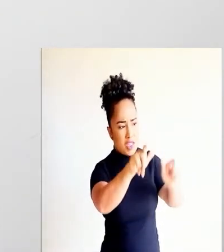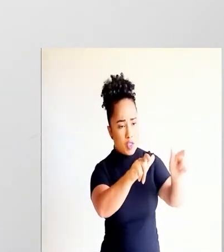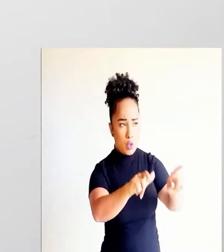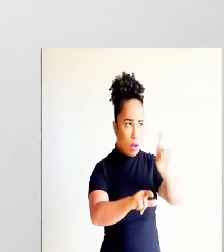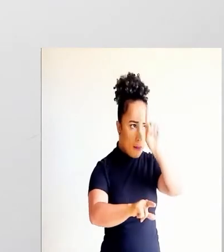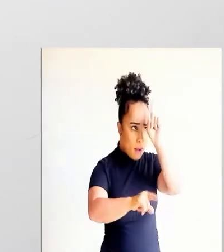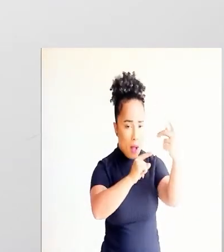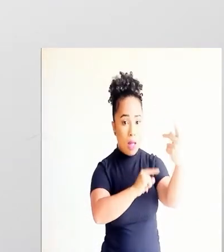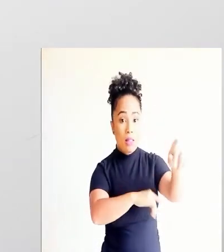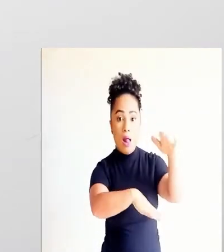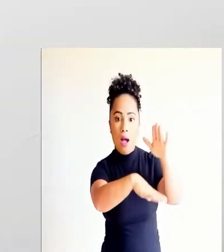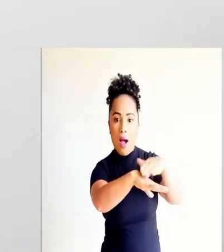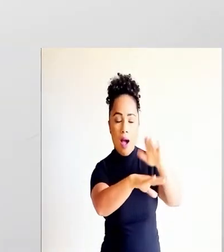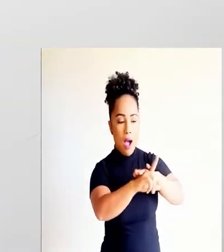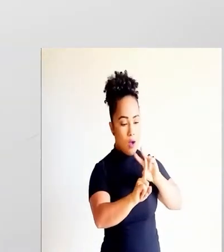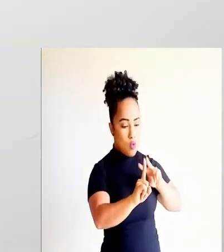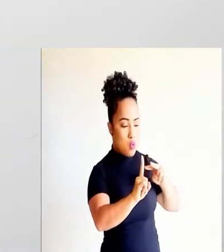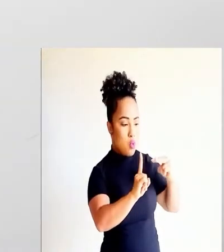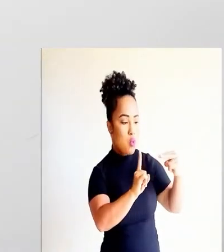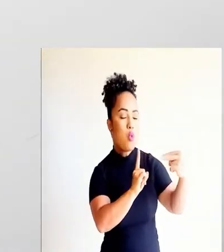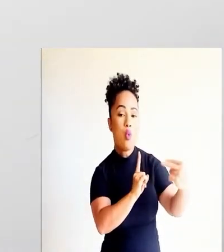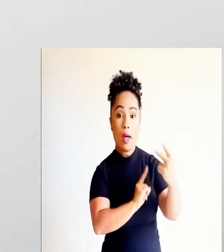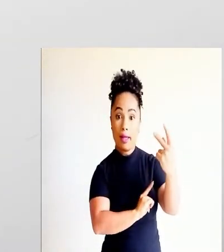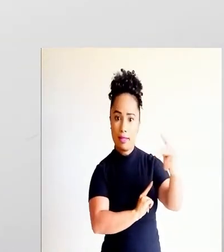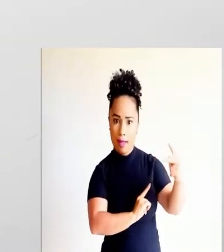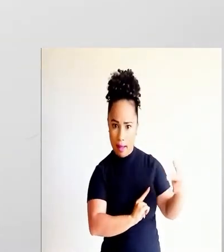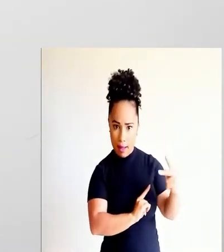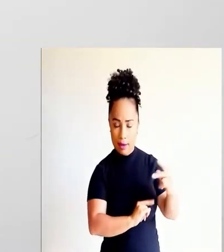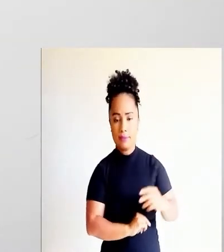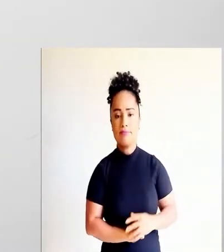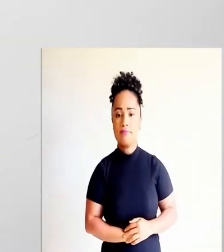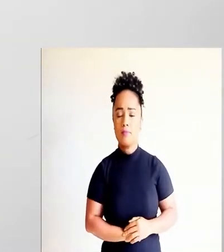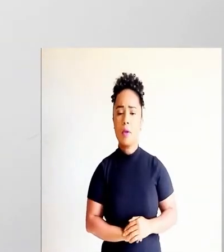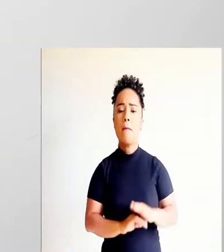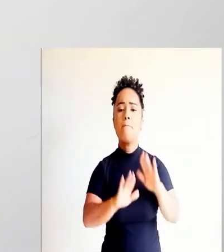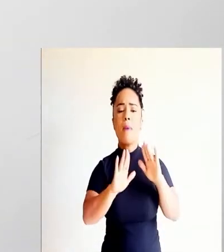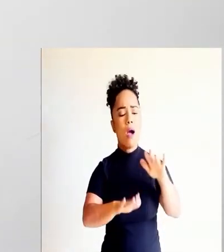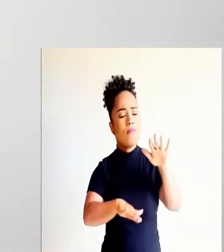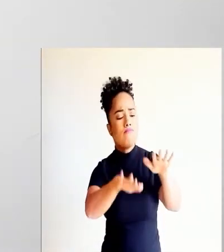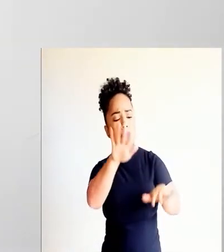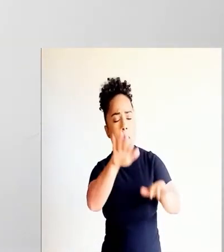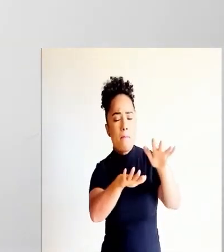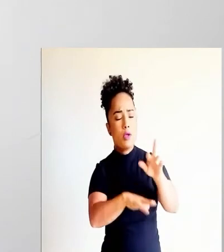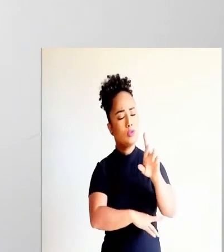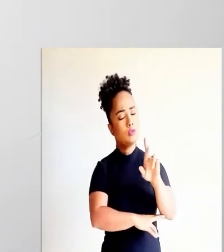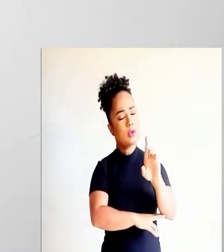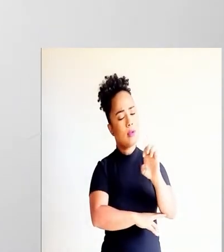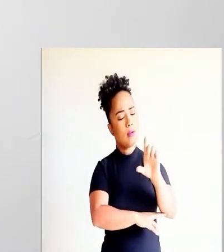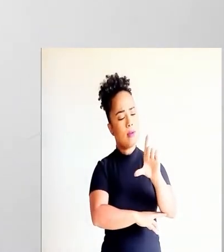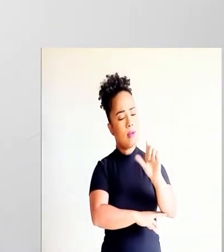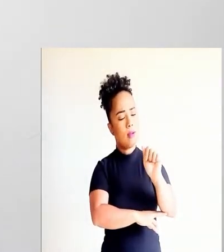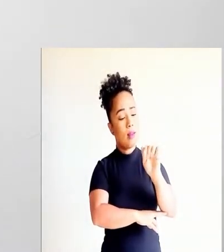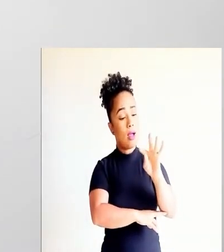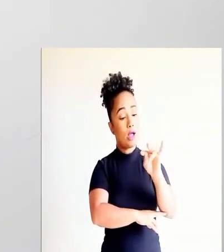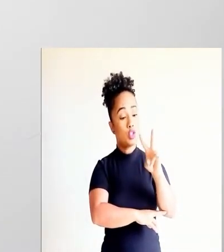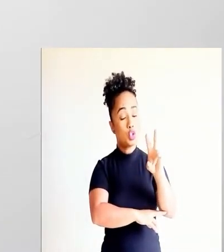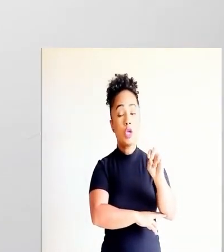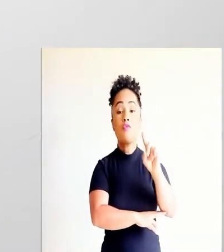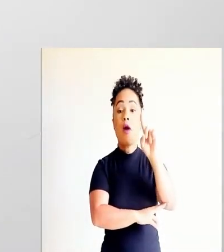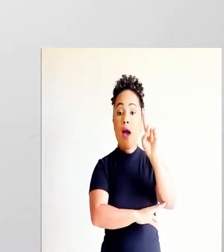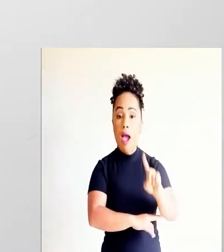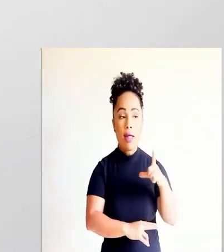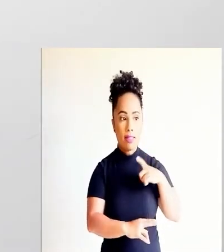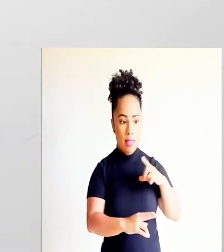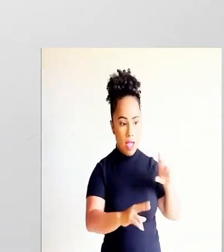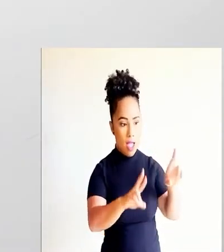assunto, uma pessoa, é um parecer, um ponto de vista. E o que é relativa? Relativo